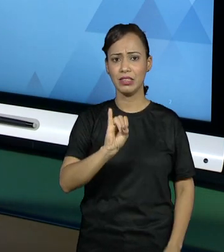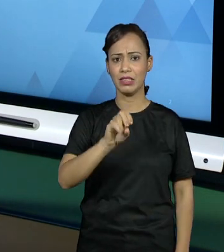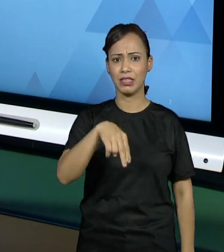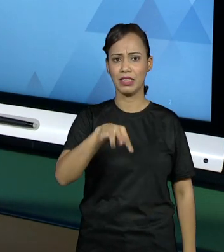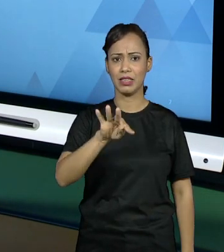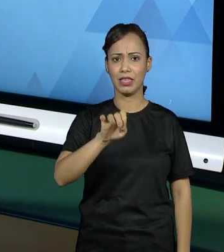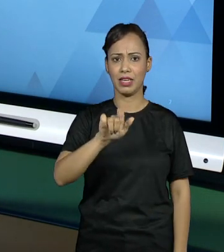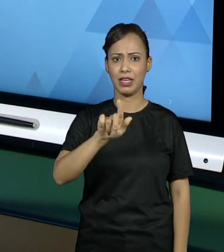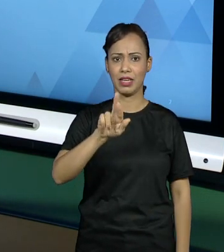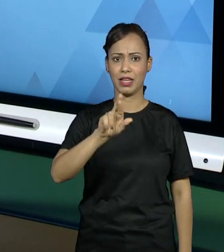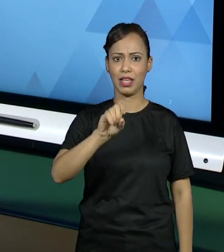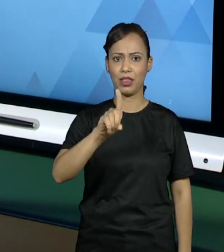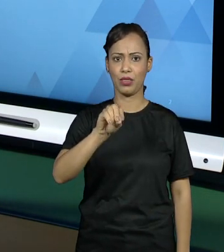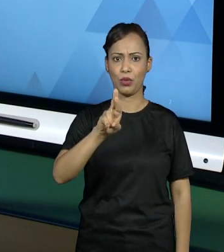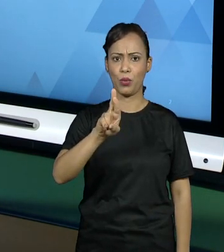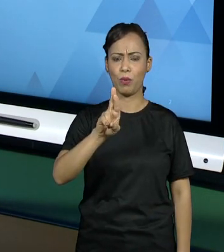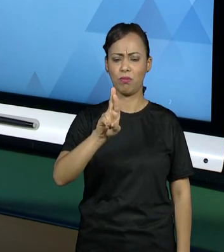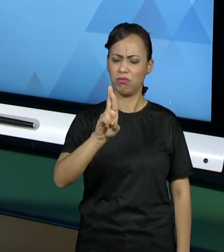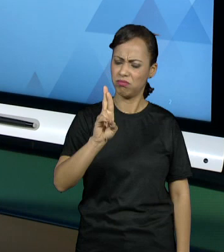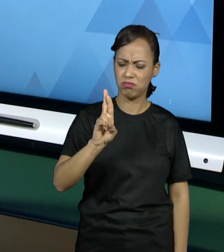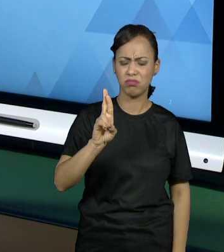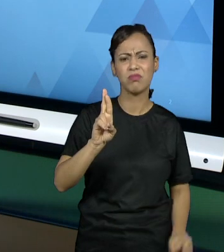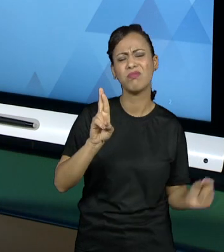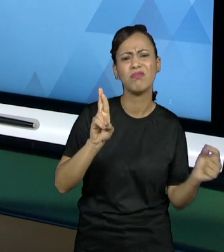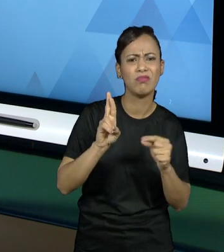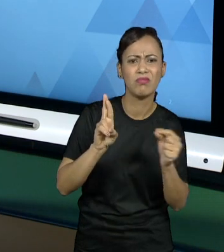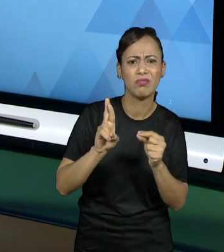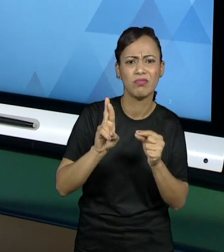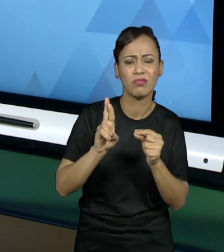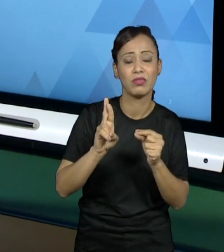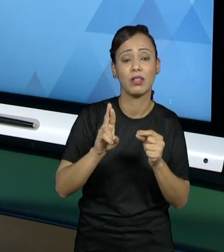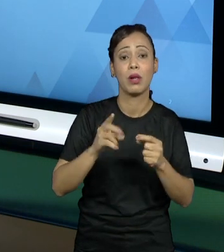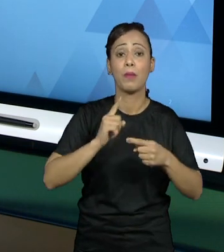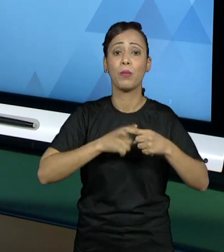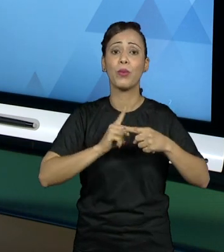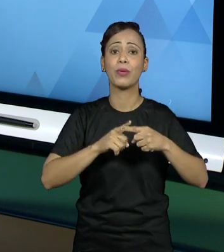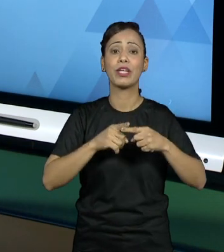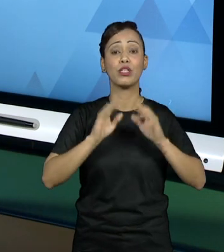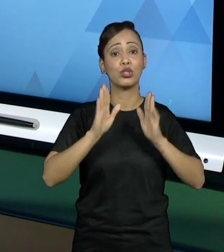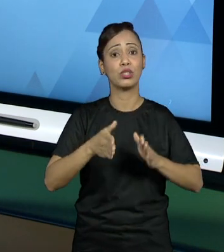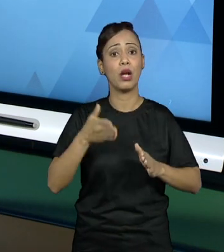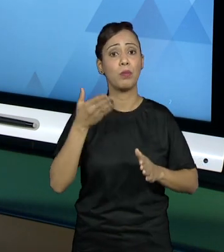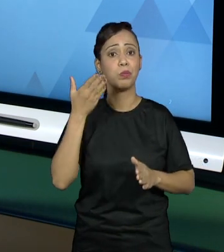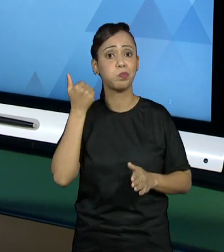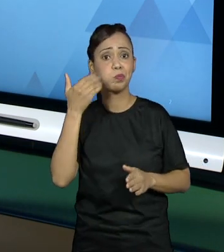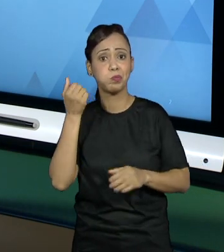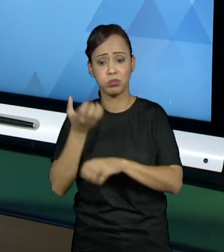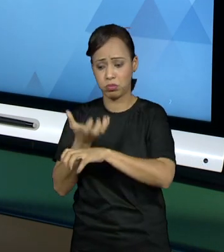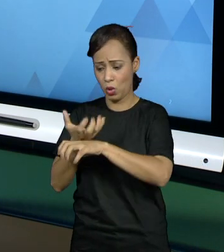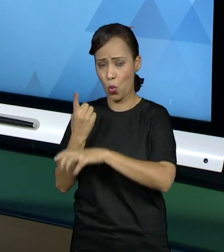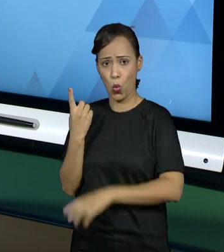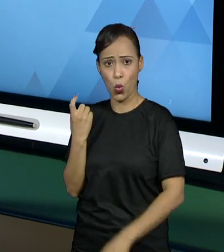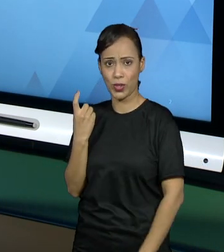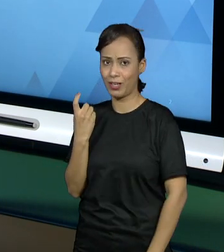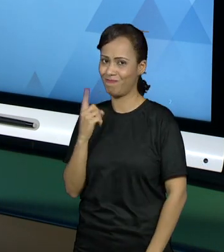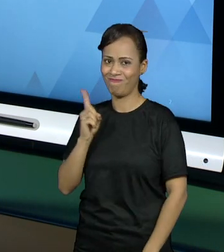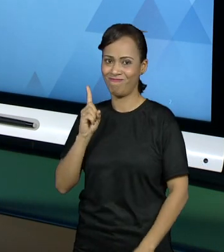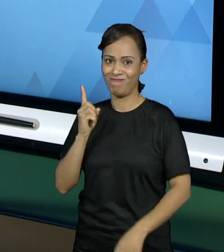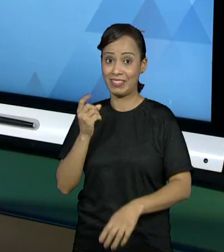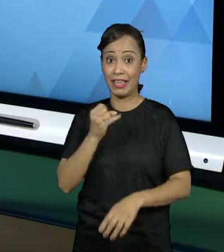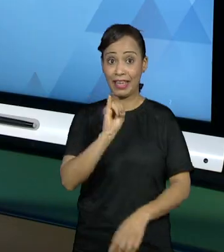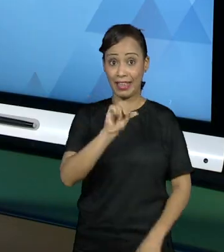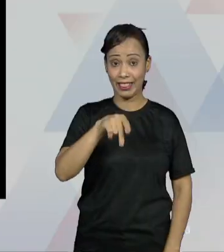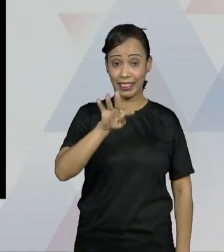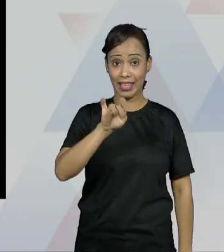Integrador porque você vai estar aí utilizando mais de uma disciplina para estar desenvolvendo esse